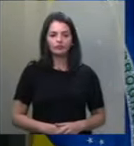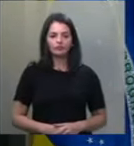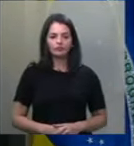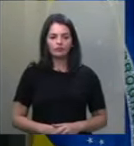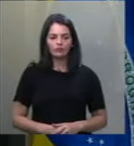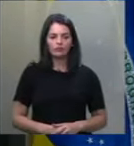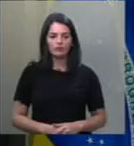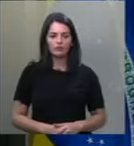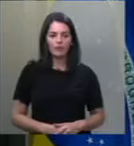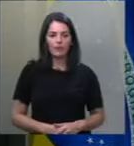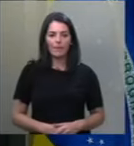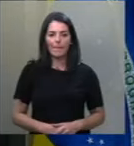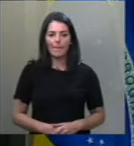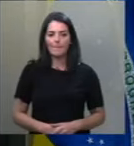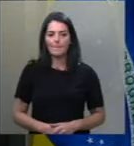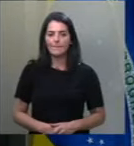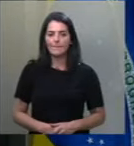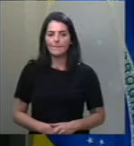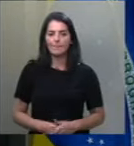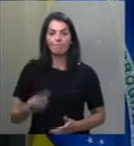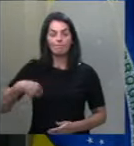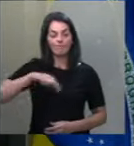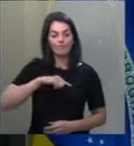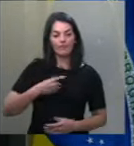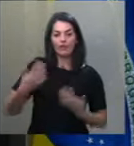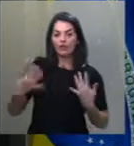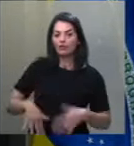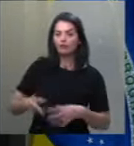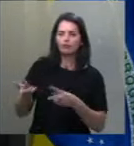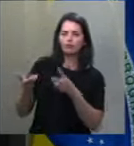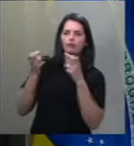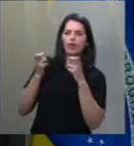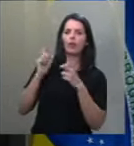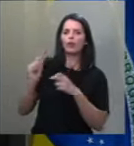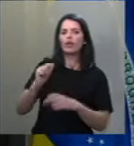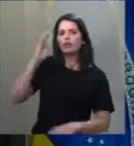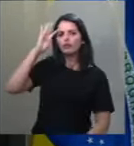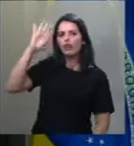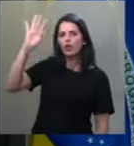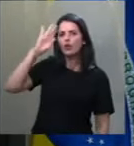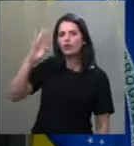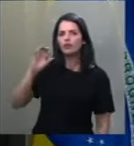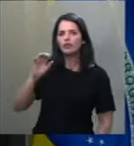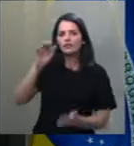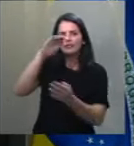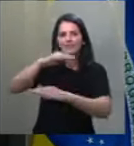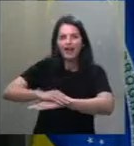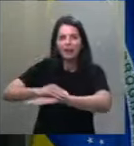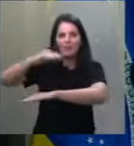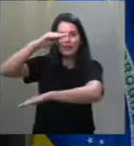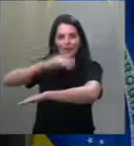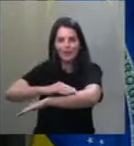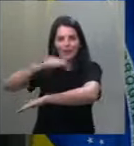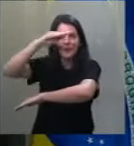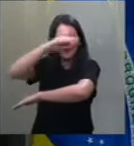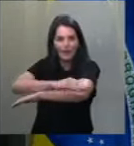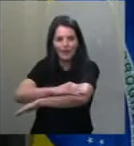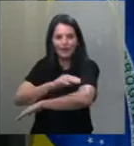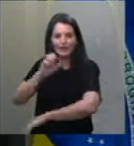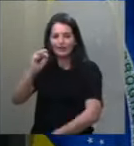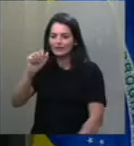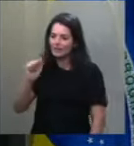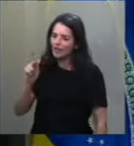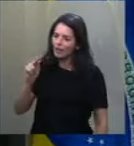vivenciando a famosa teoria do sapo. Lembra, Senador Cajuru? A teoria do sapo na